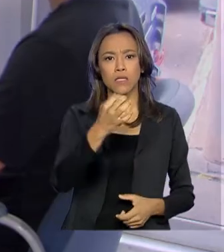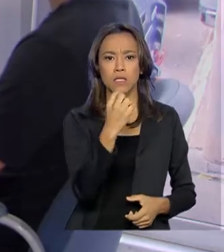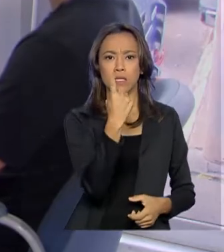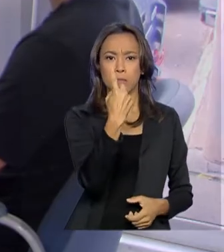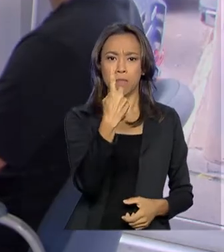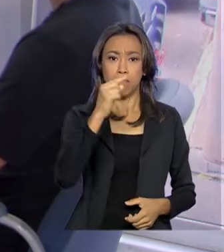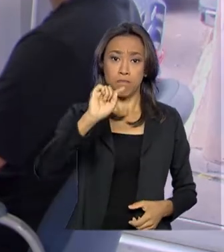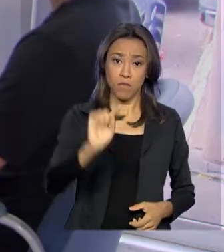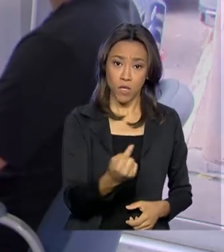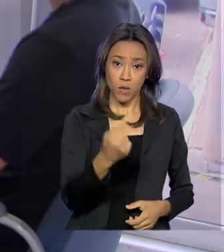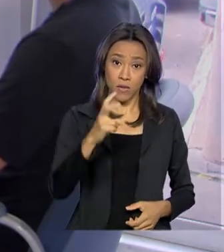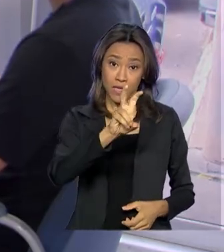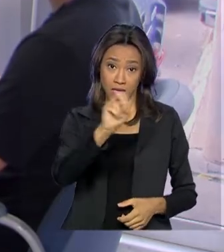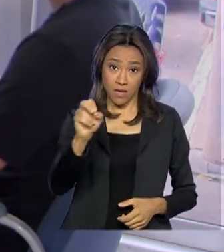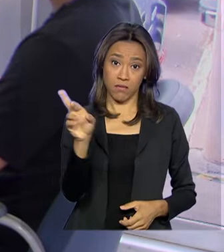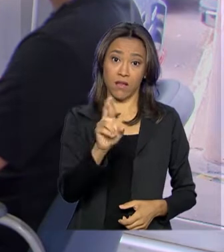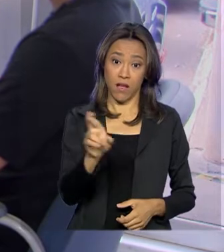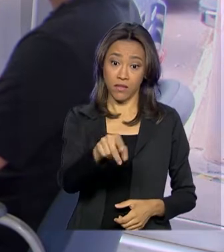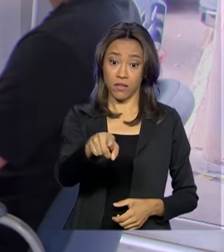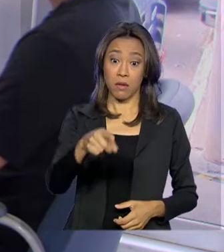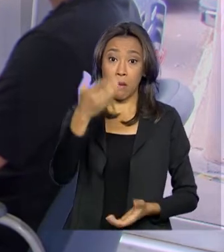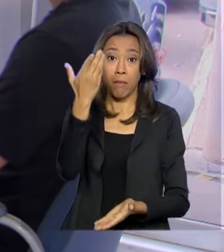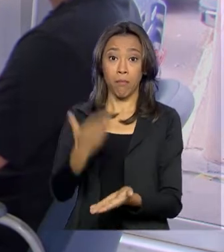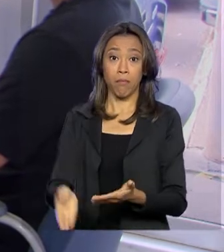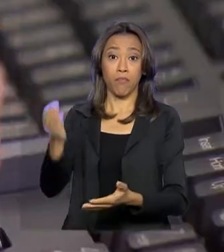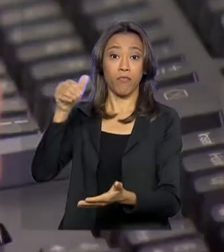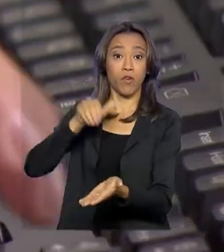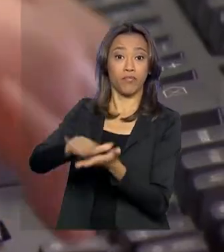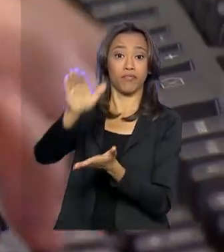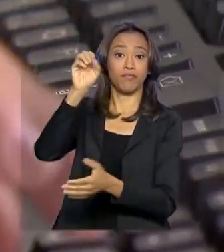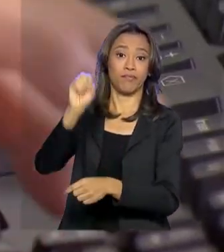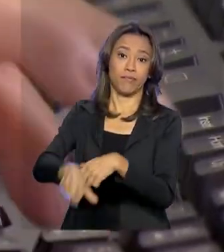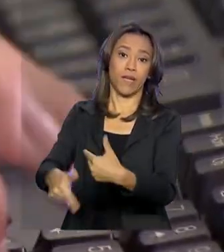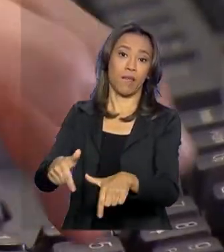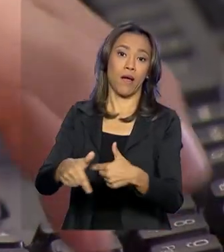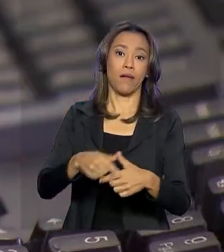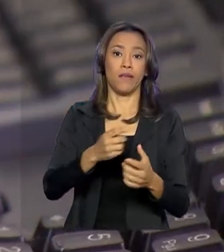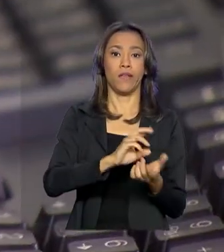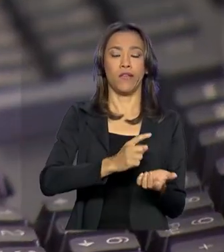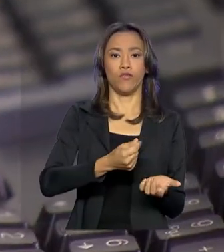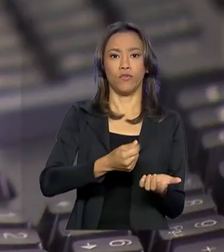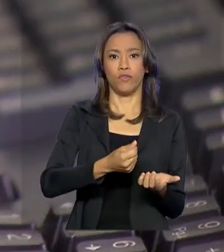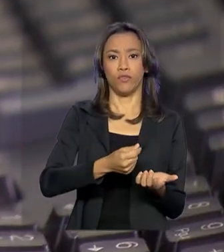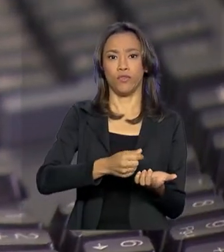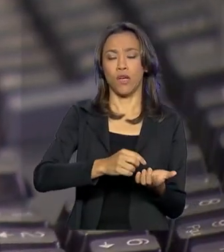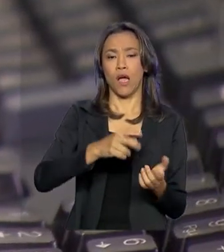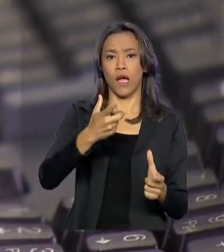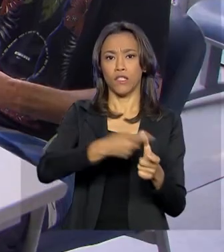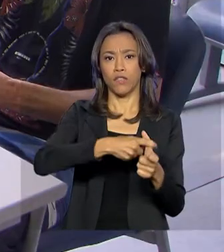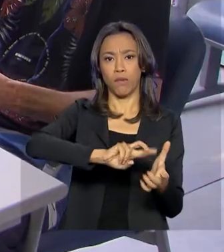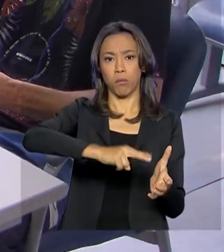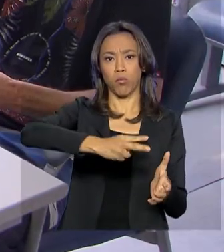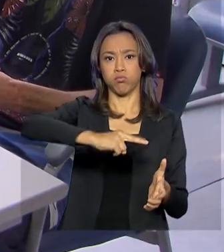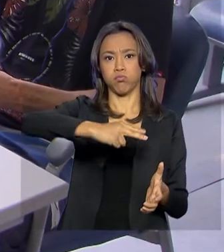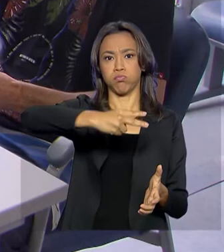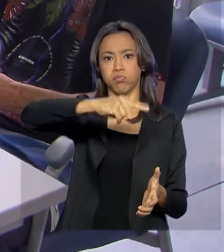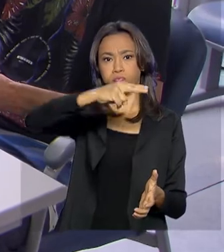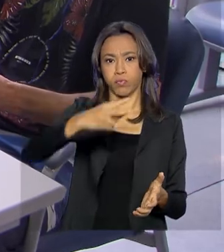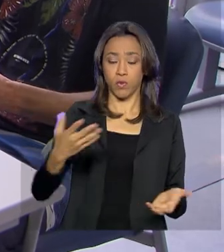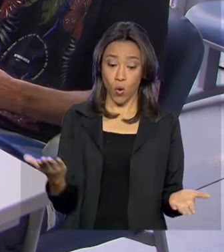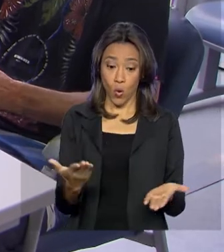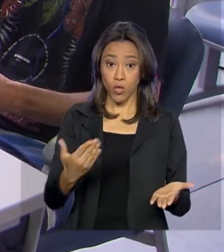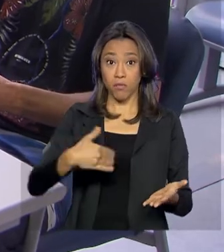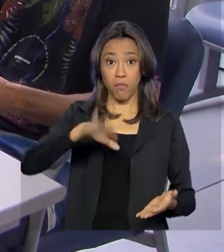Perdeu o emprego e a dívida só foi crescendo. Com juros, passou de R$ 2.000. Mas hoje,